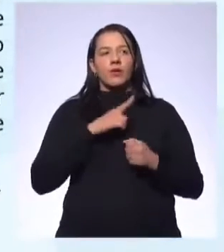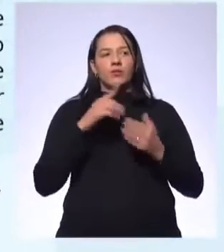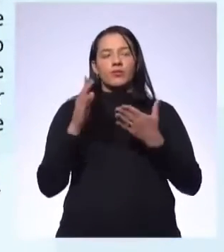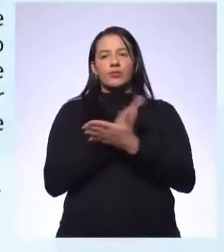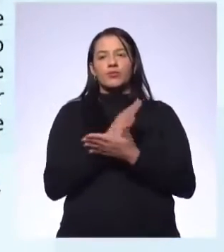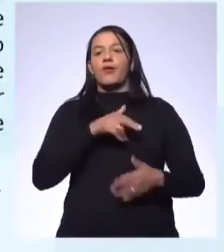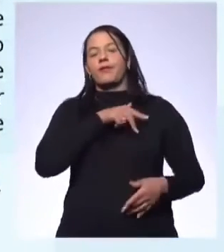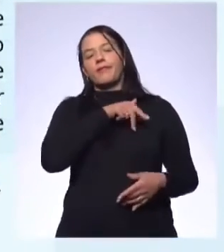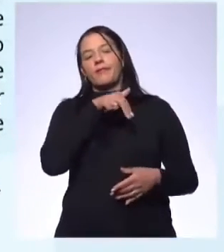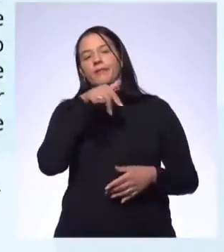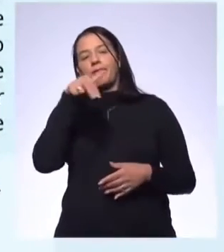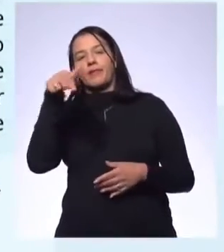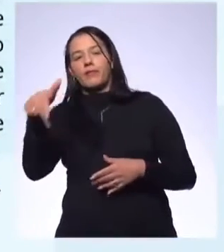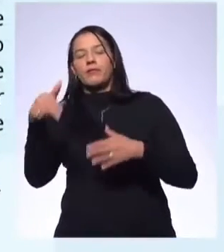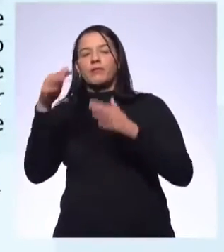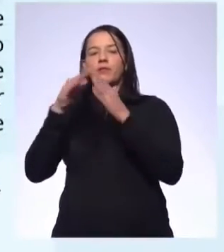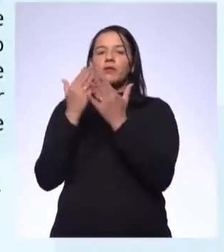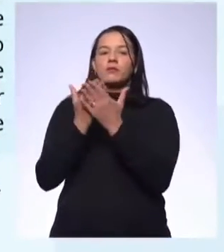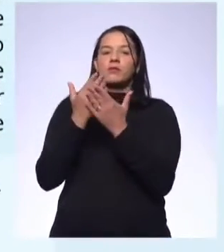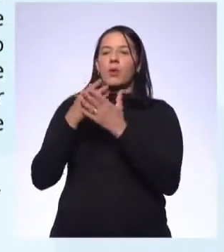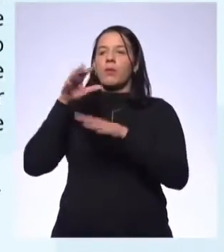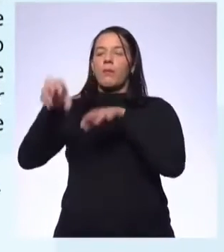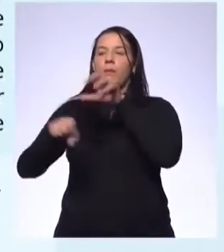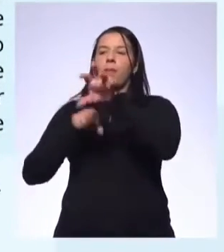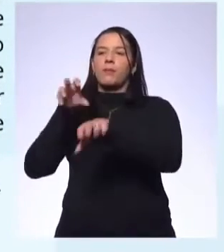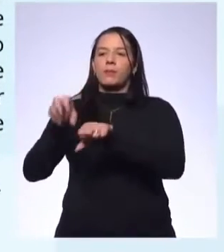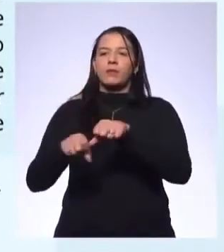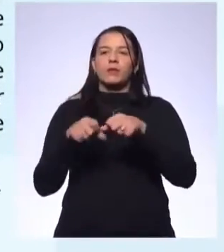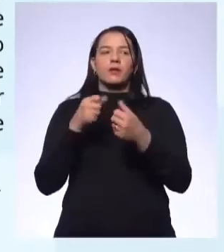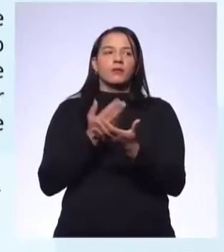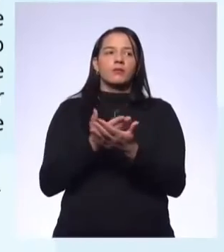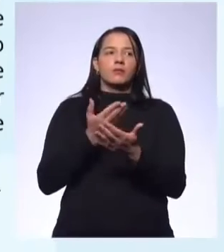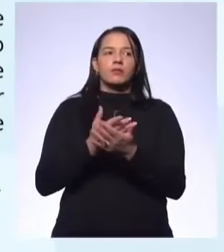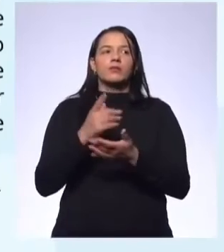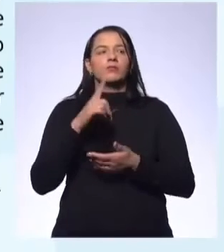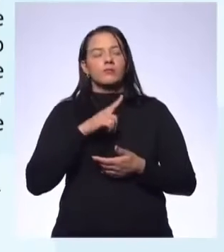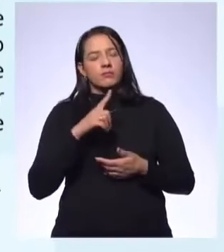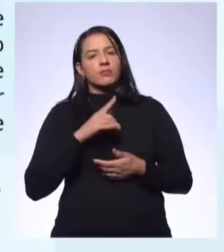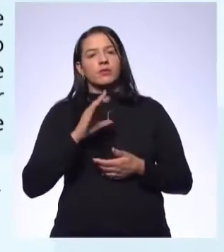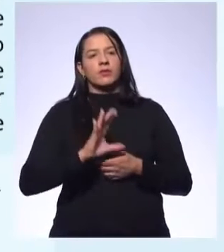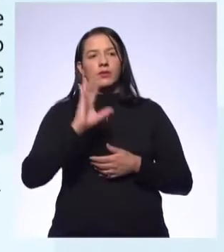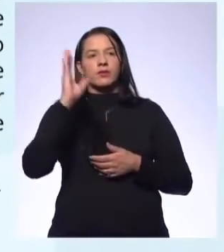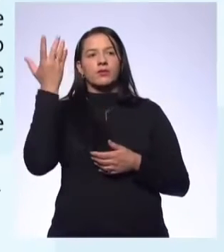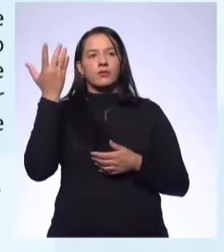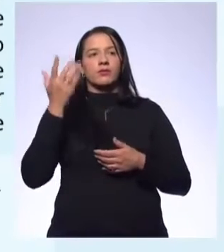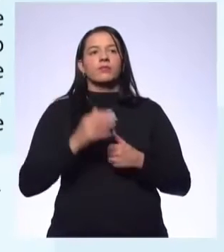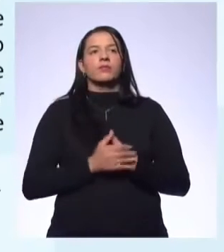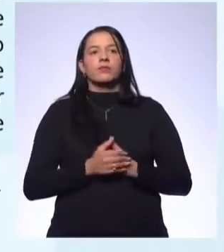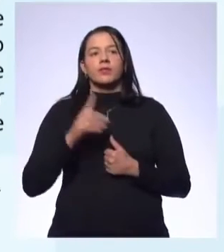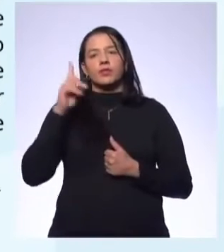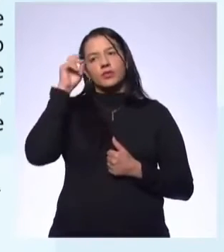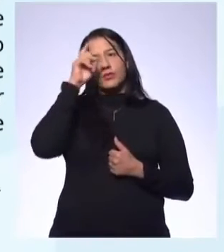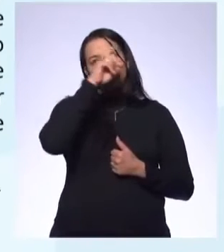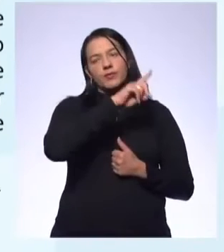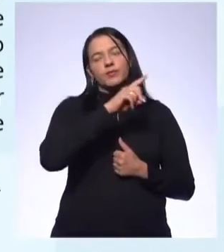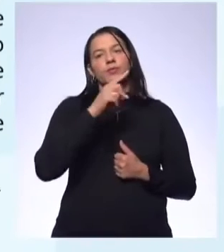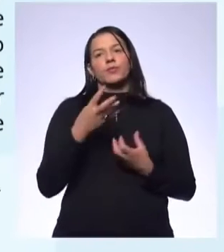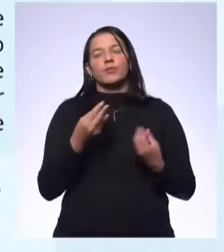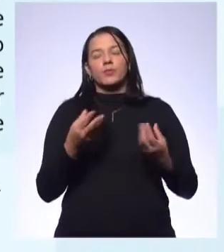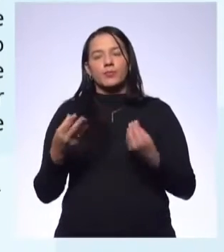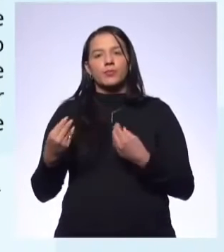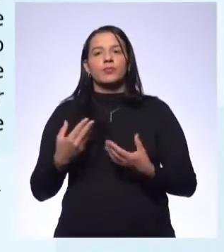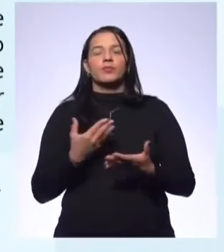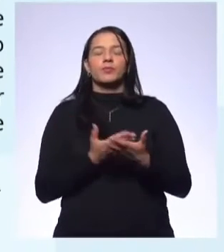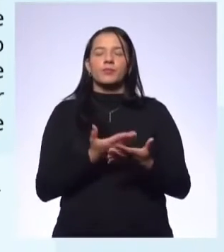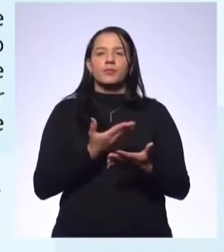que se deslocar até a escola para recolher o material. Isso daí aconteceu. Tem notícias. Dificultou muito, né? É, e tem